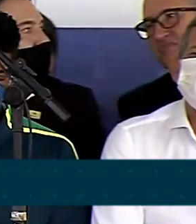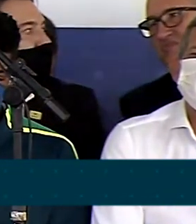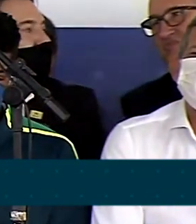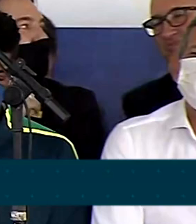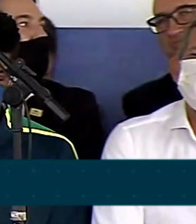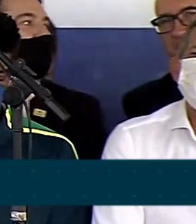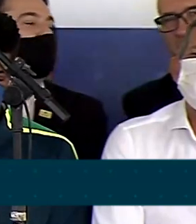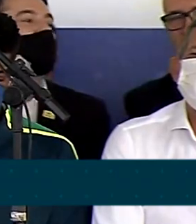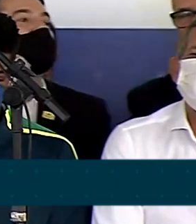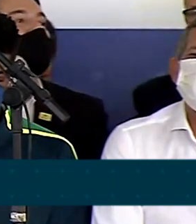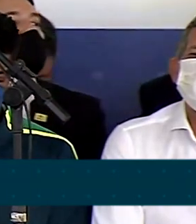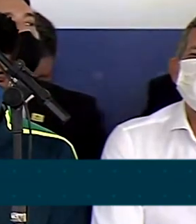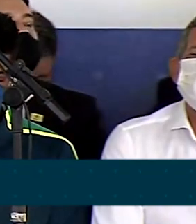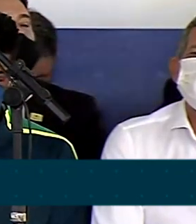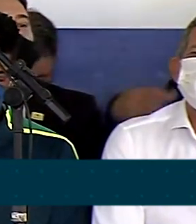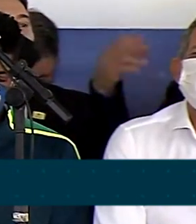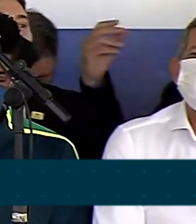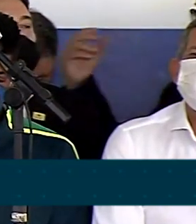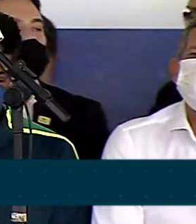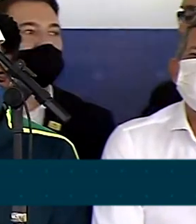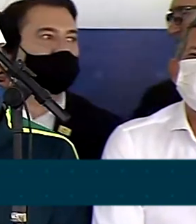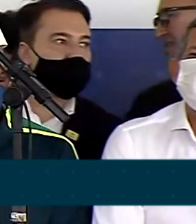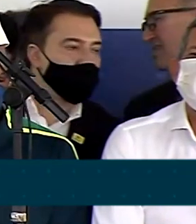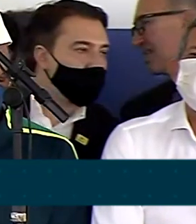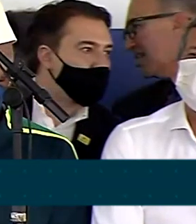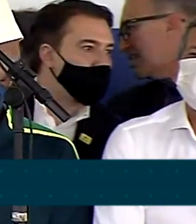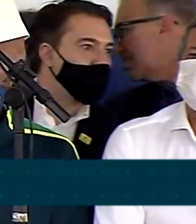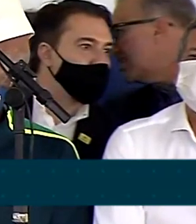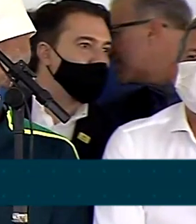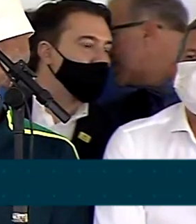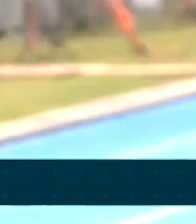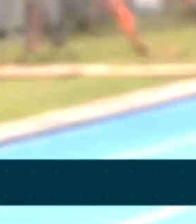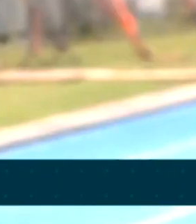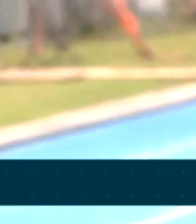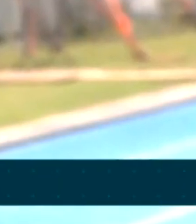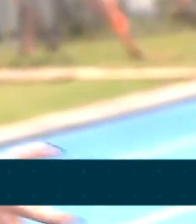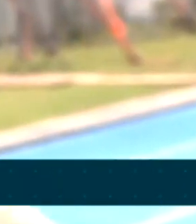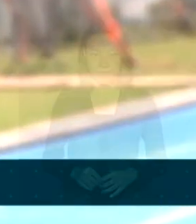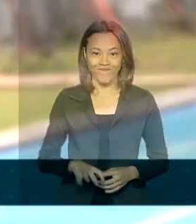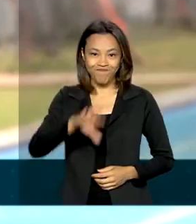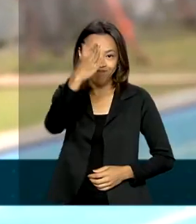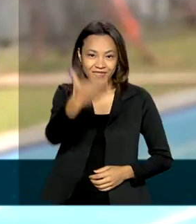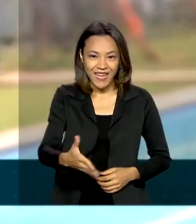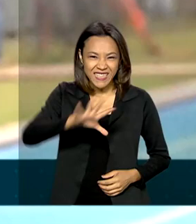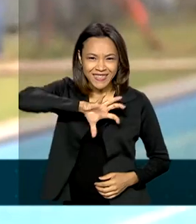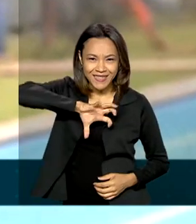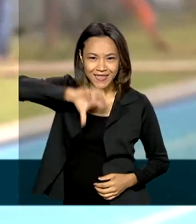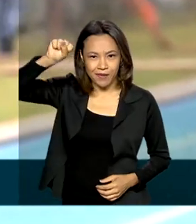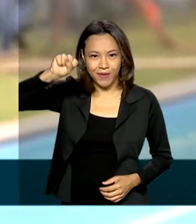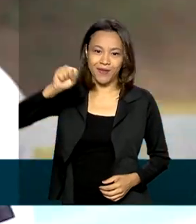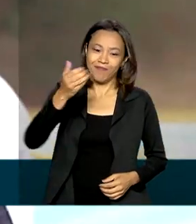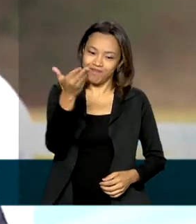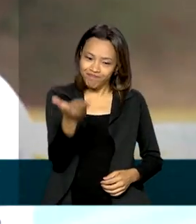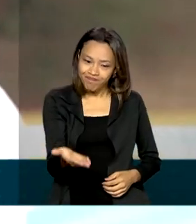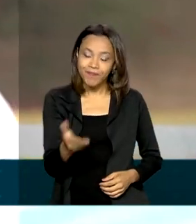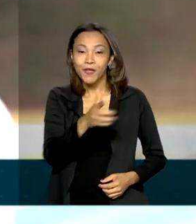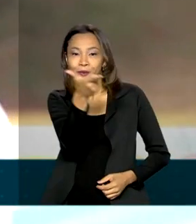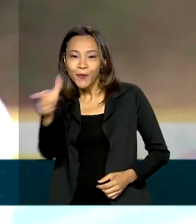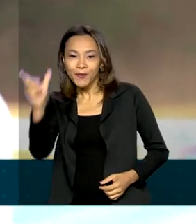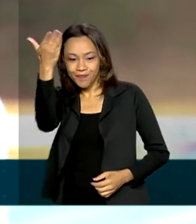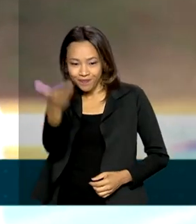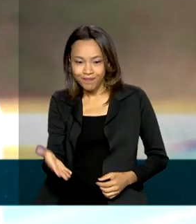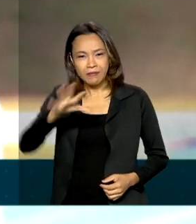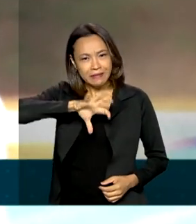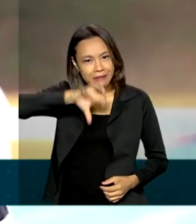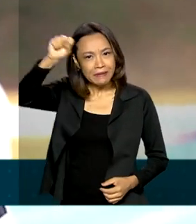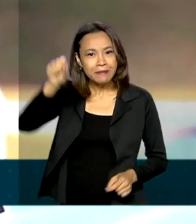onde passaremos a receber, então, voos internacionais. A campeã olímpica, Mauro Imadi, e o medalhista